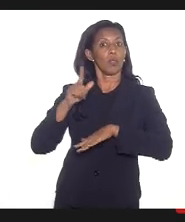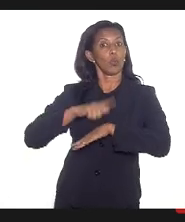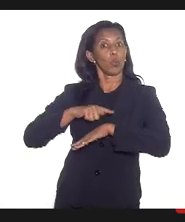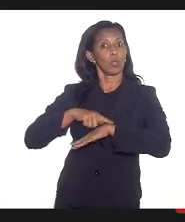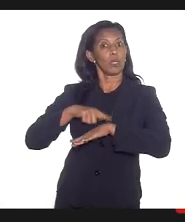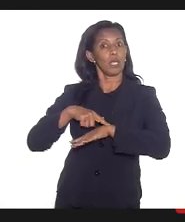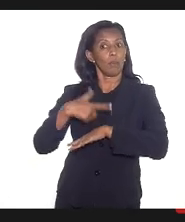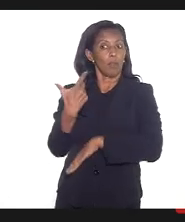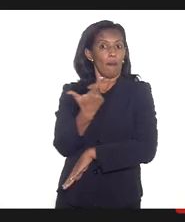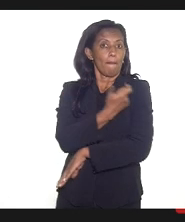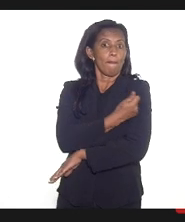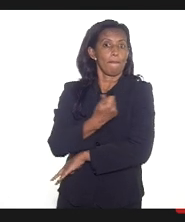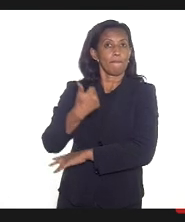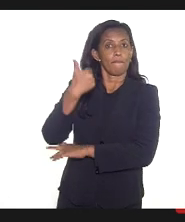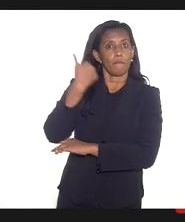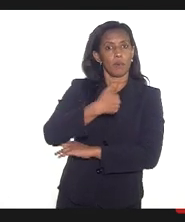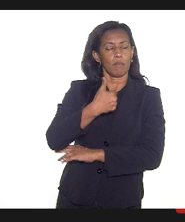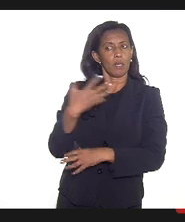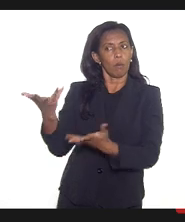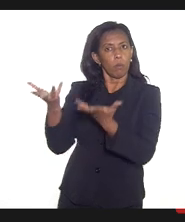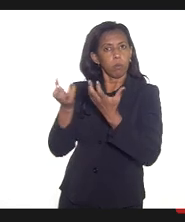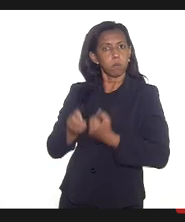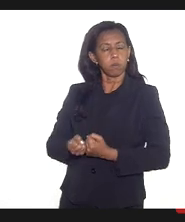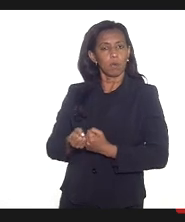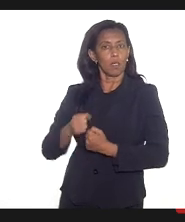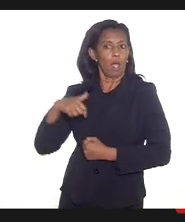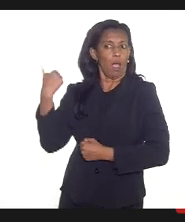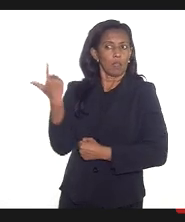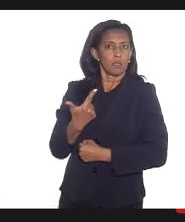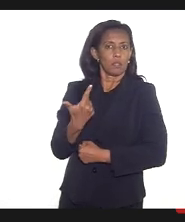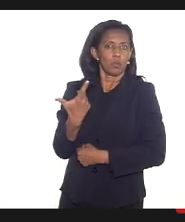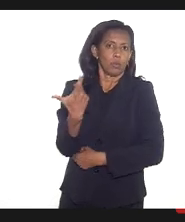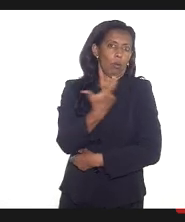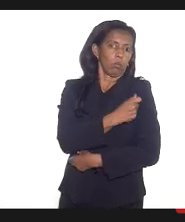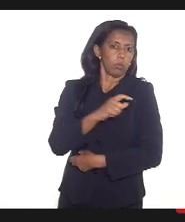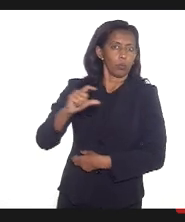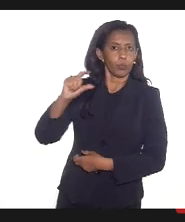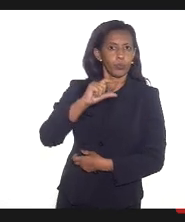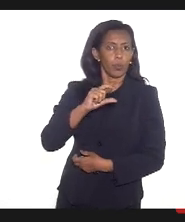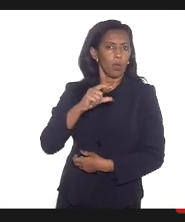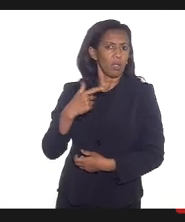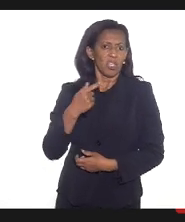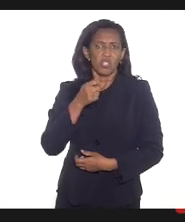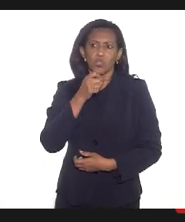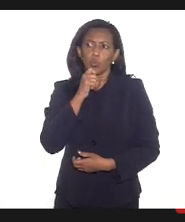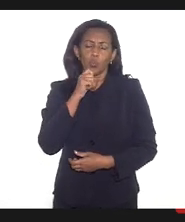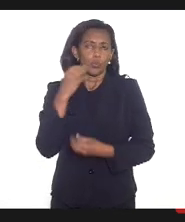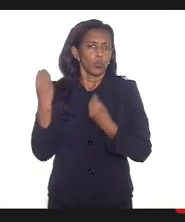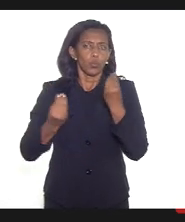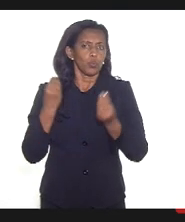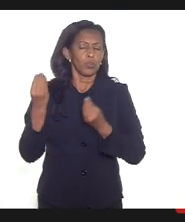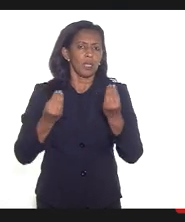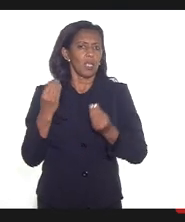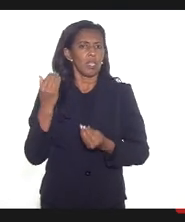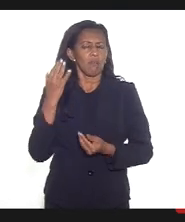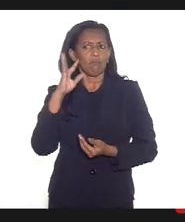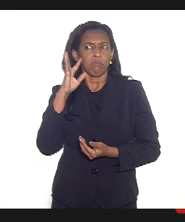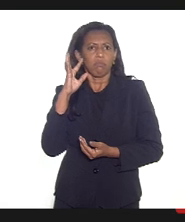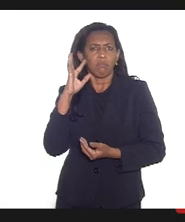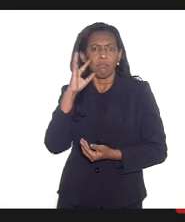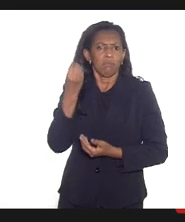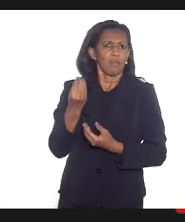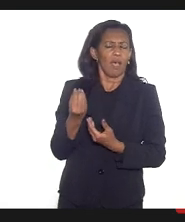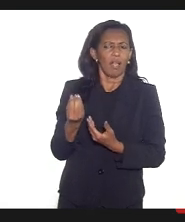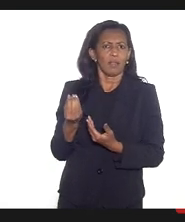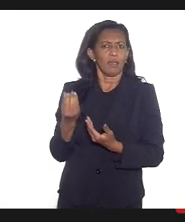que a mulher tomou a vacina para receber a segunda dose e a gente não tem um precedente nem evidência para essa